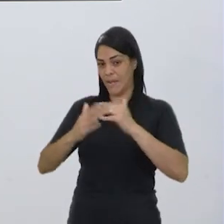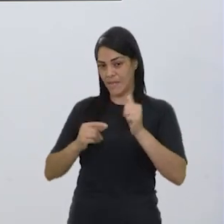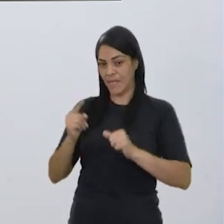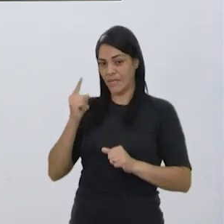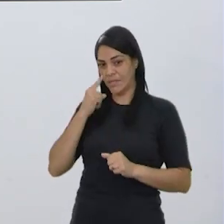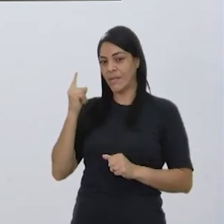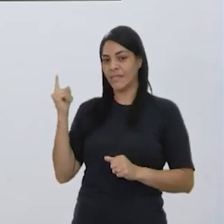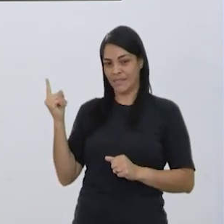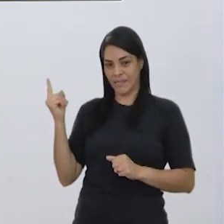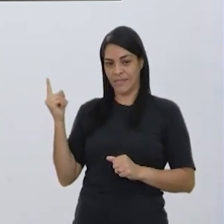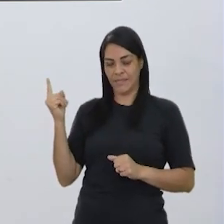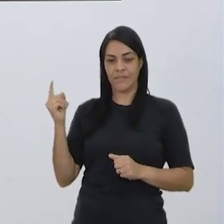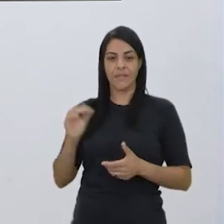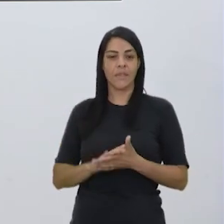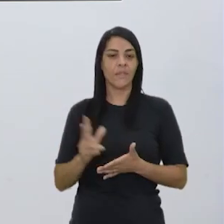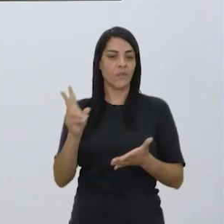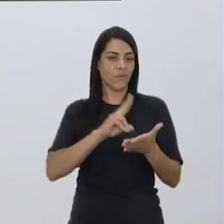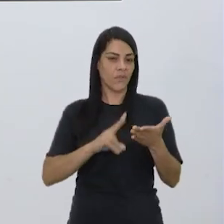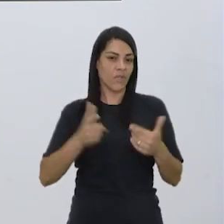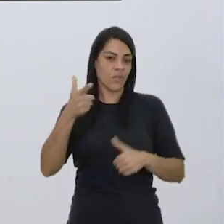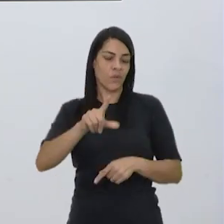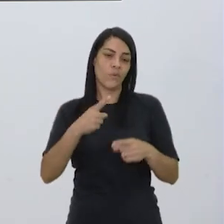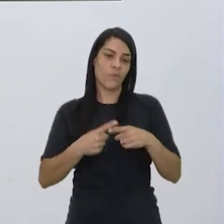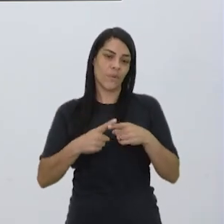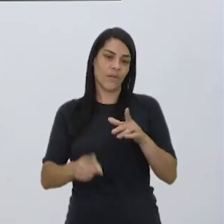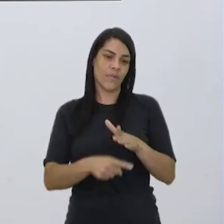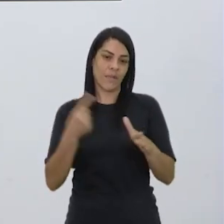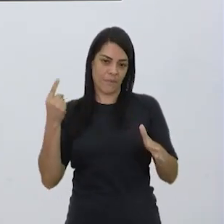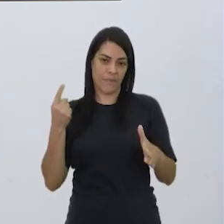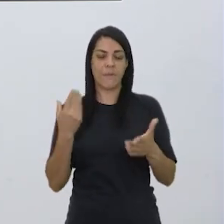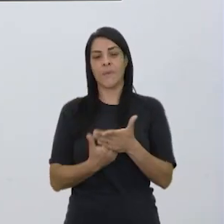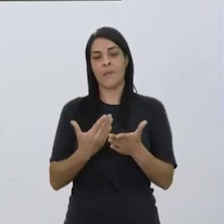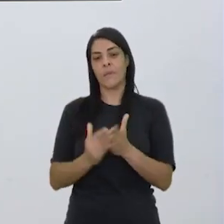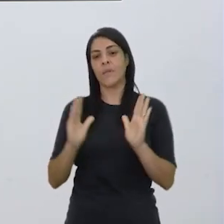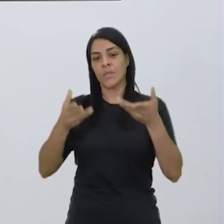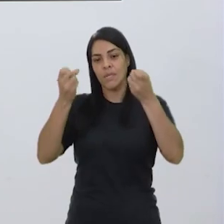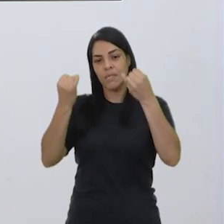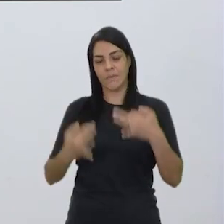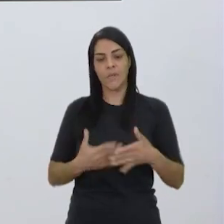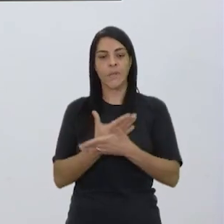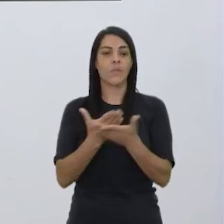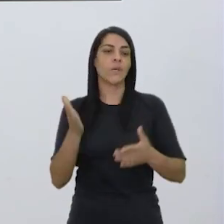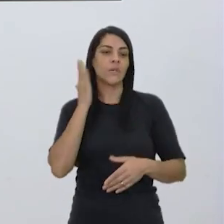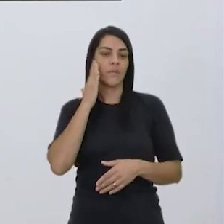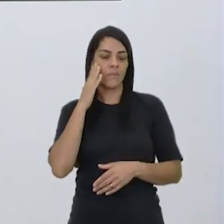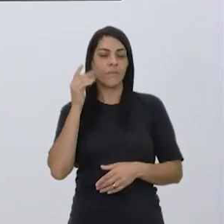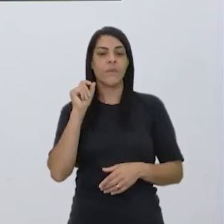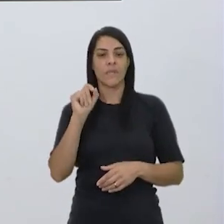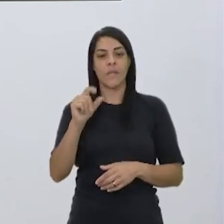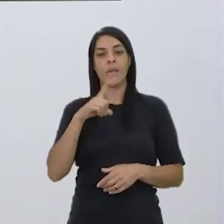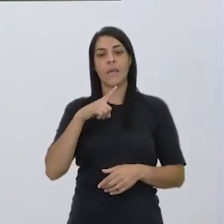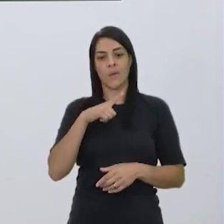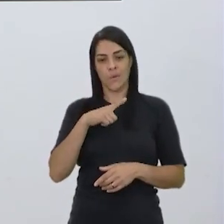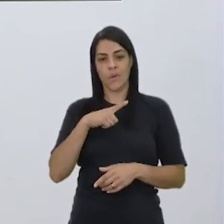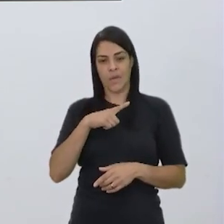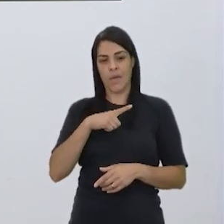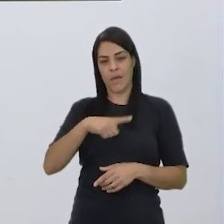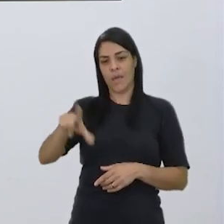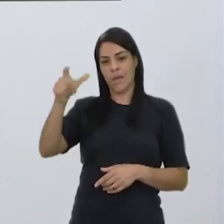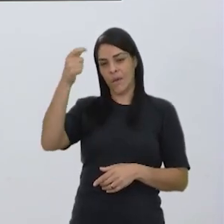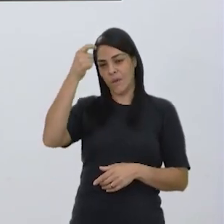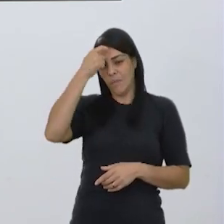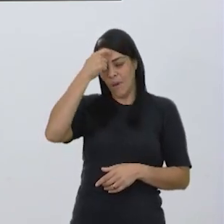na tela, eu não vou ler novamente, porque na primeira aula eu li e expliquei, mas a gente já sabe que é ter aí uma consciência